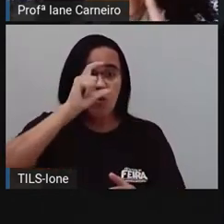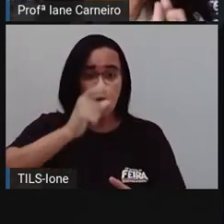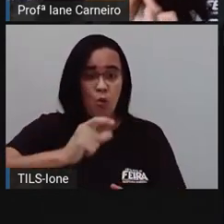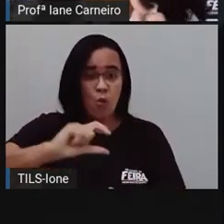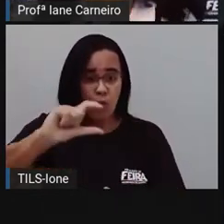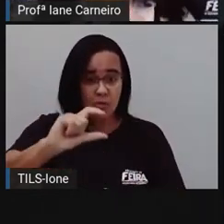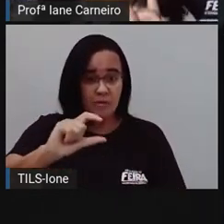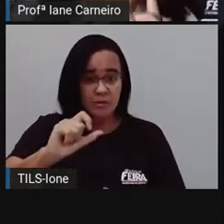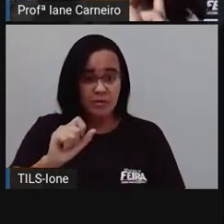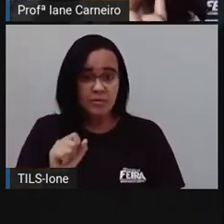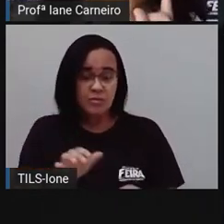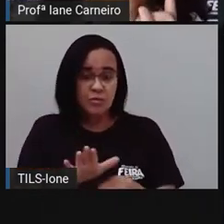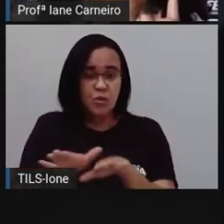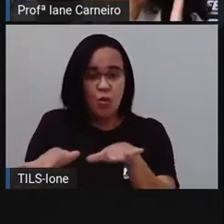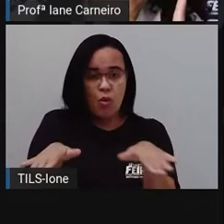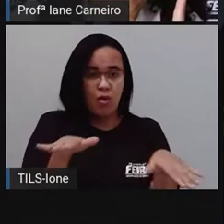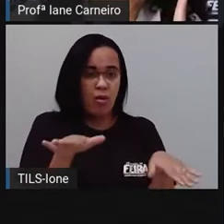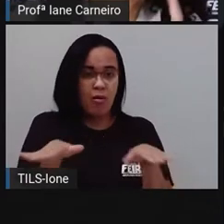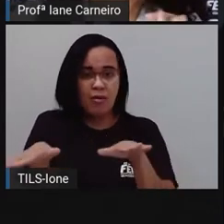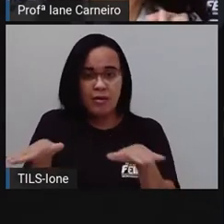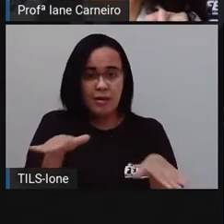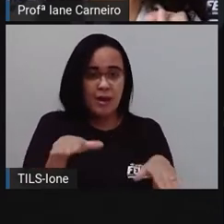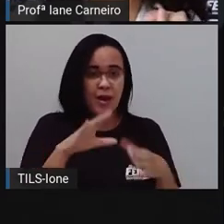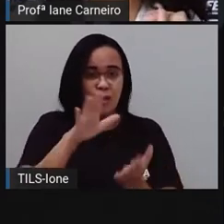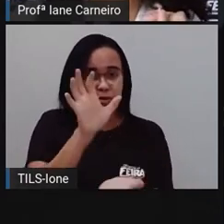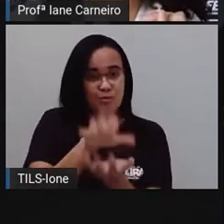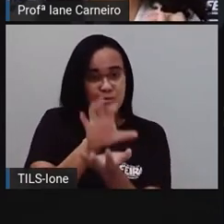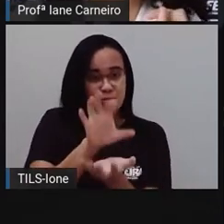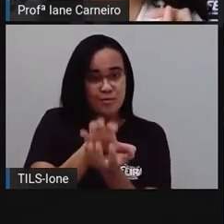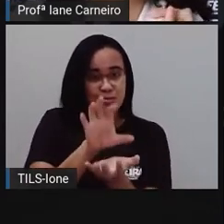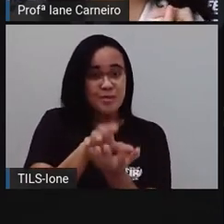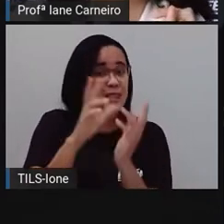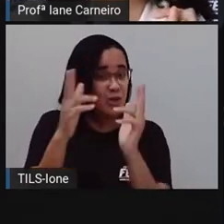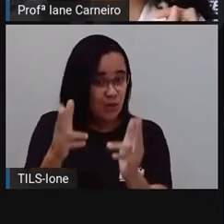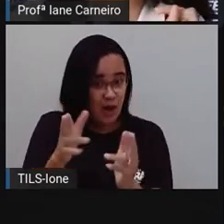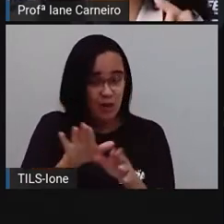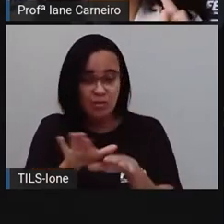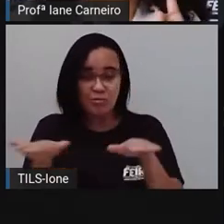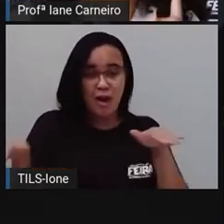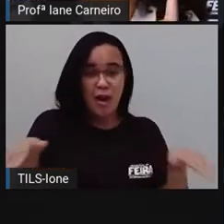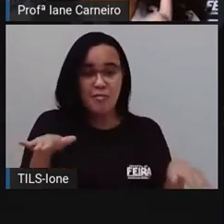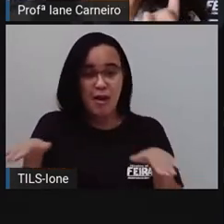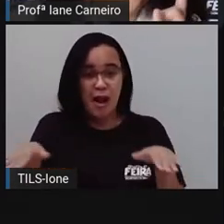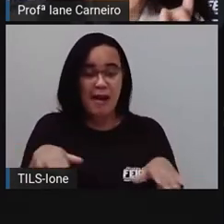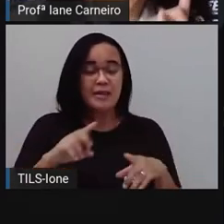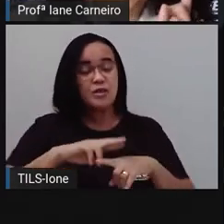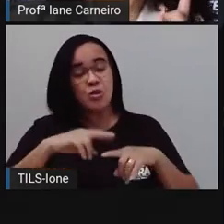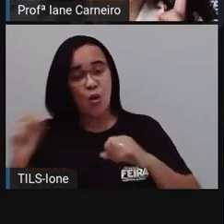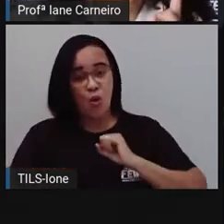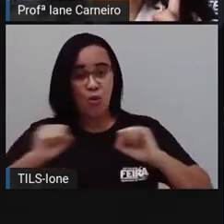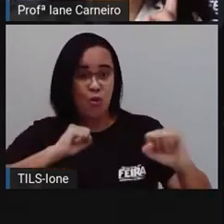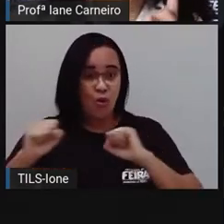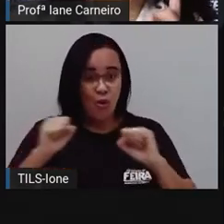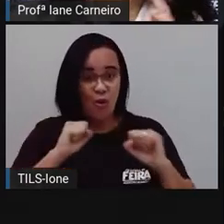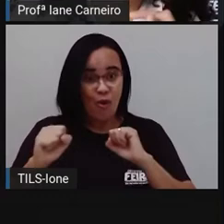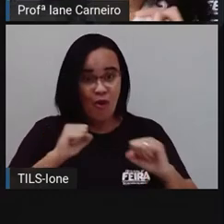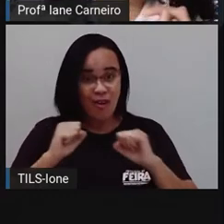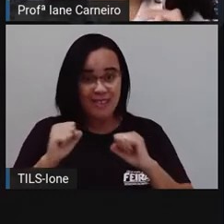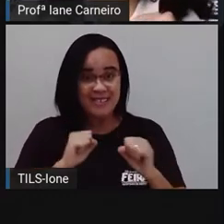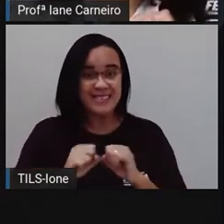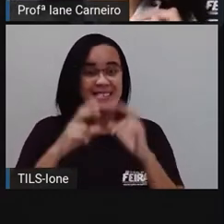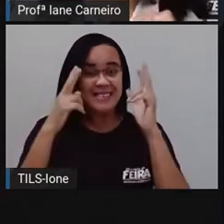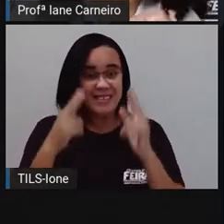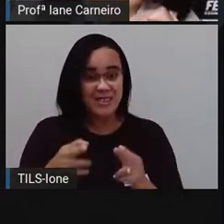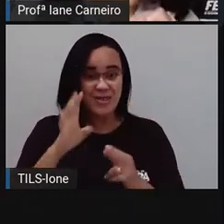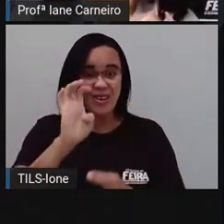Rastejar como um jacaré e correr como uma ema. Ó,